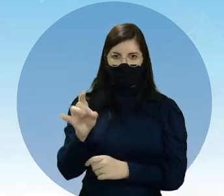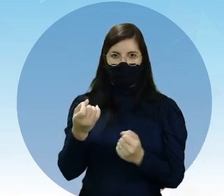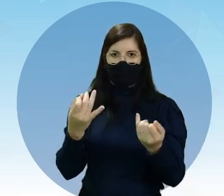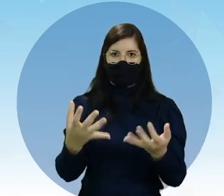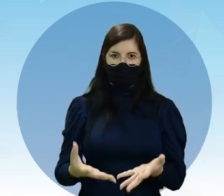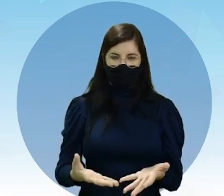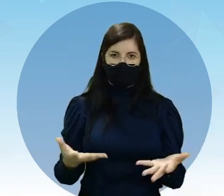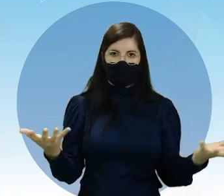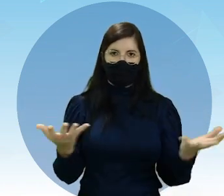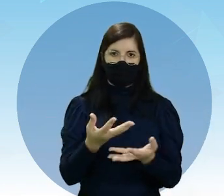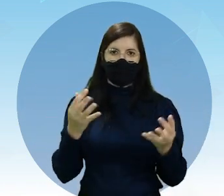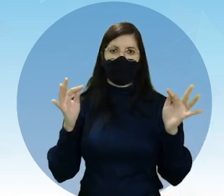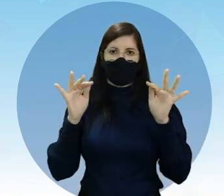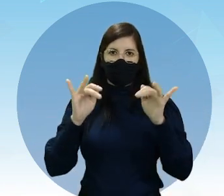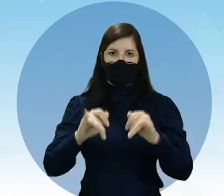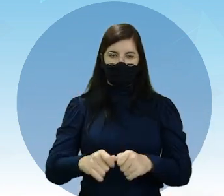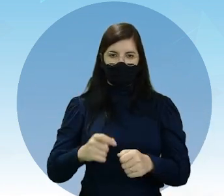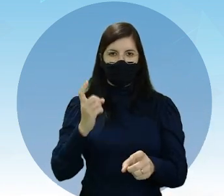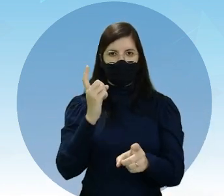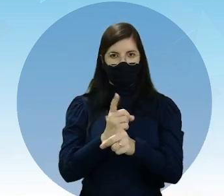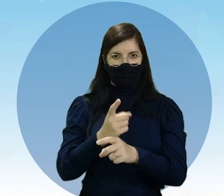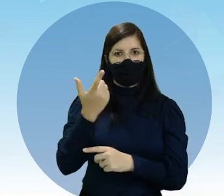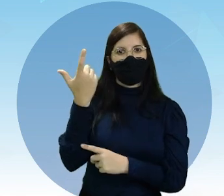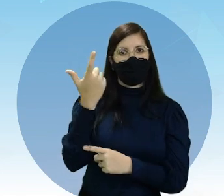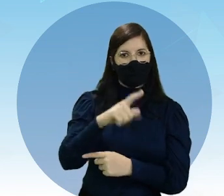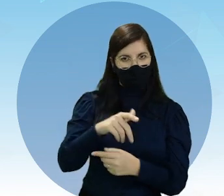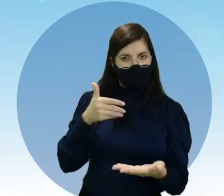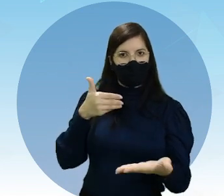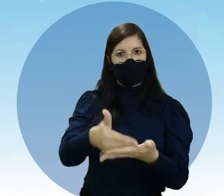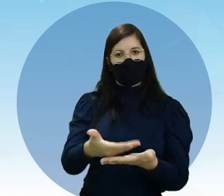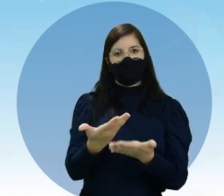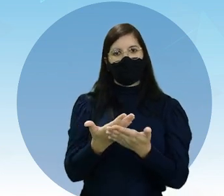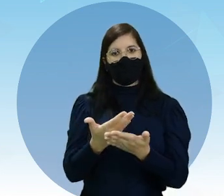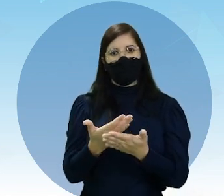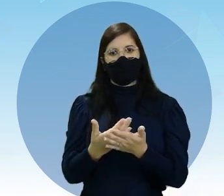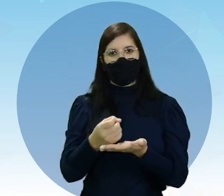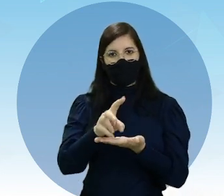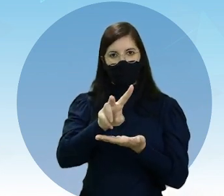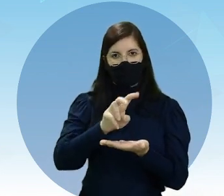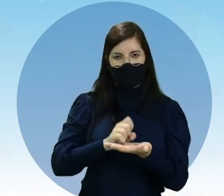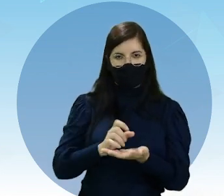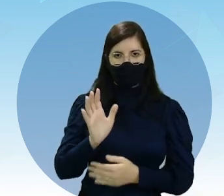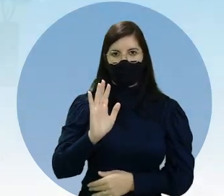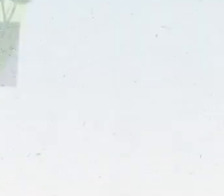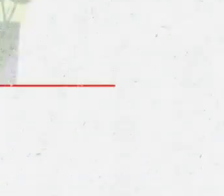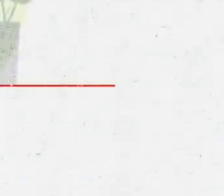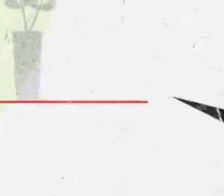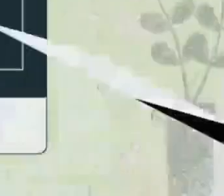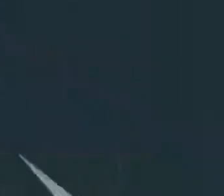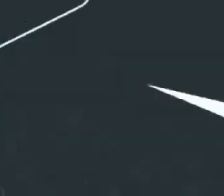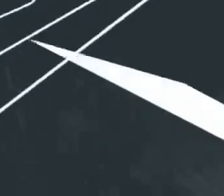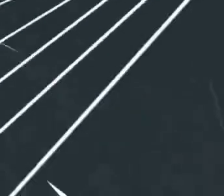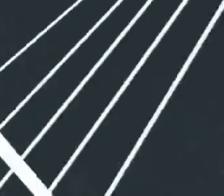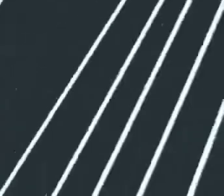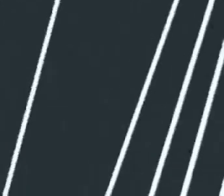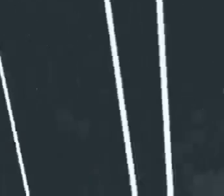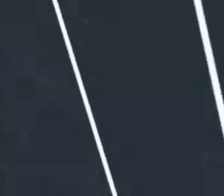Eu vou ficando por aqui e a gente se encontra na próxima aula do EducaPé. Tchau!